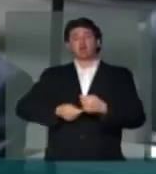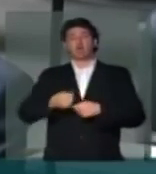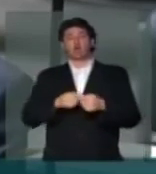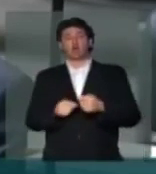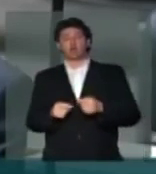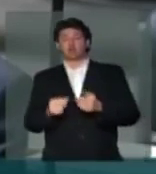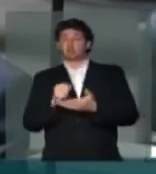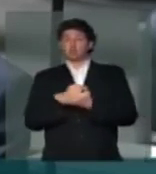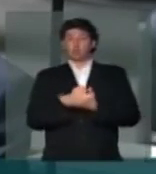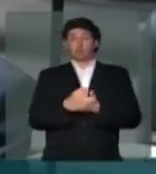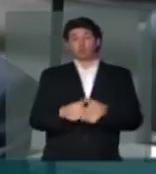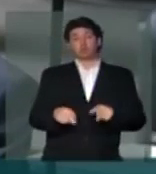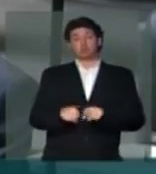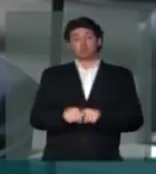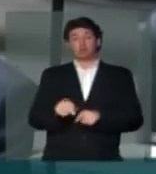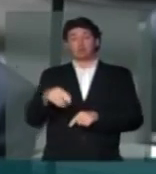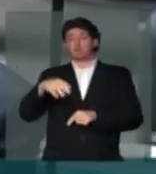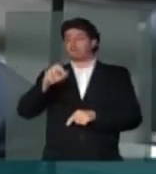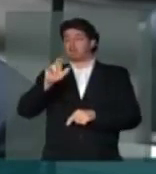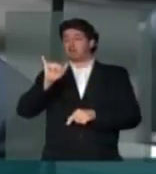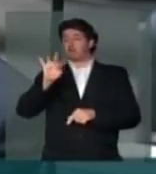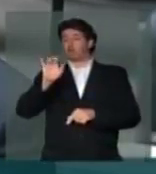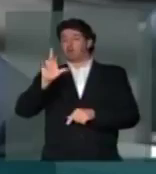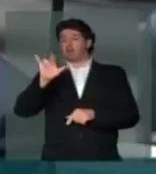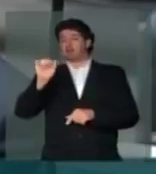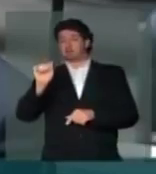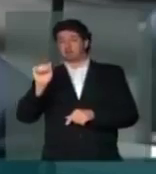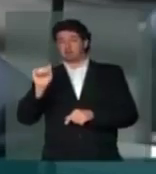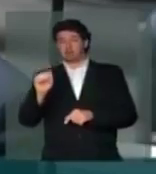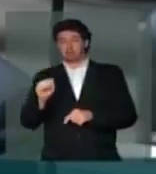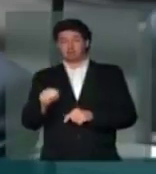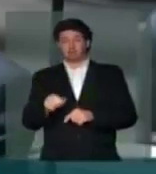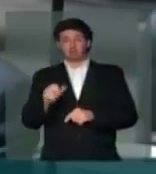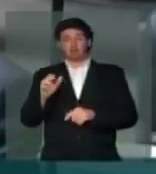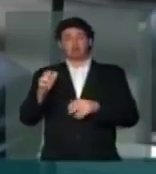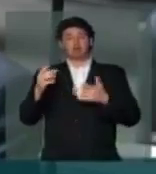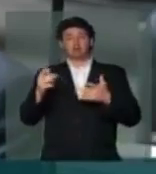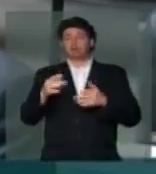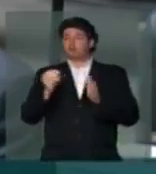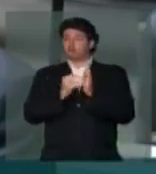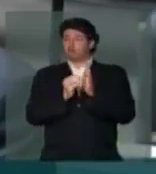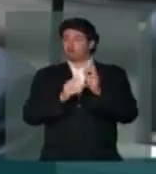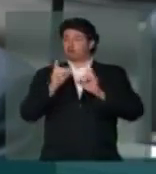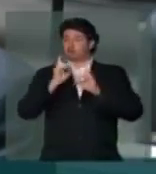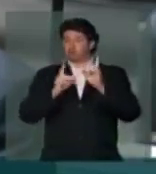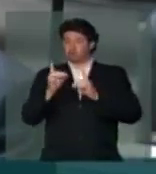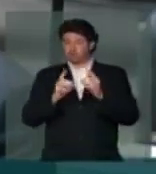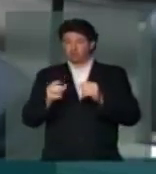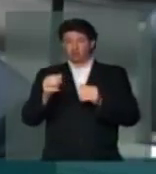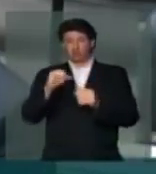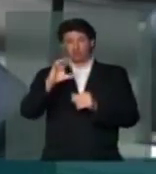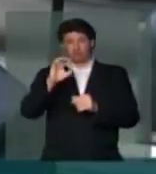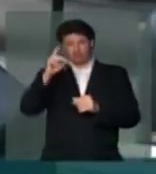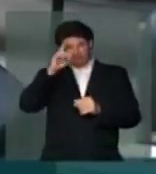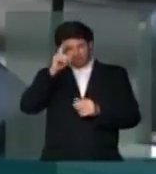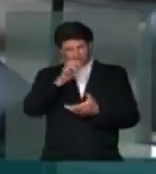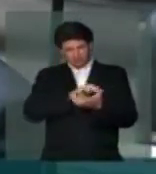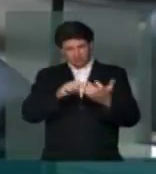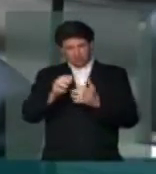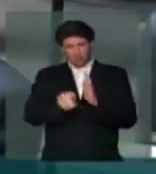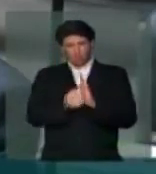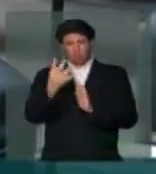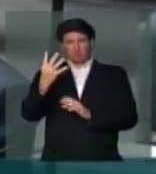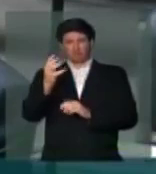controle e meritocracia E mais, falta de diálogo 90 dias de greve, quatro vezes se reuniu